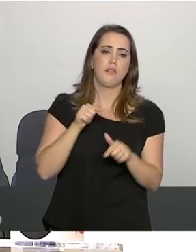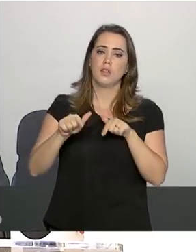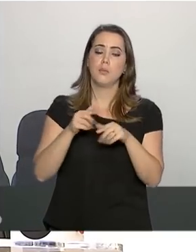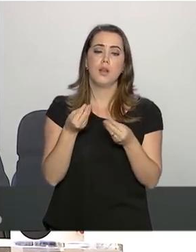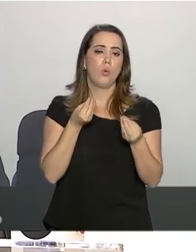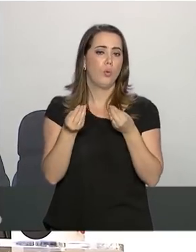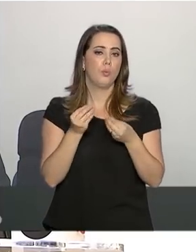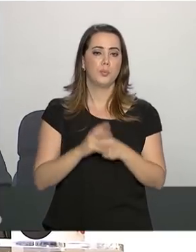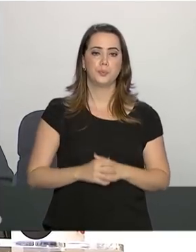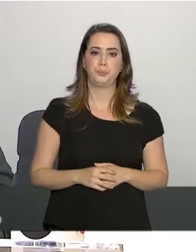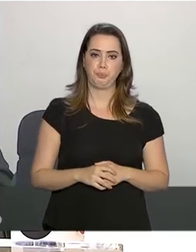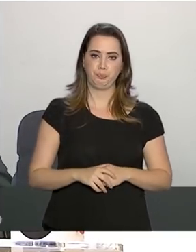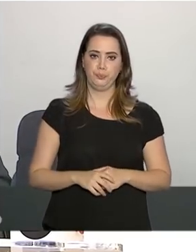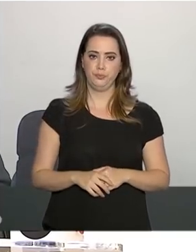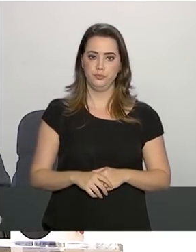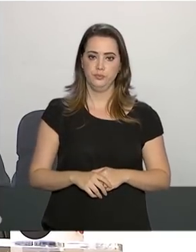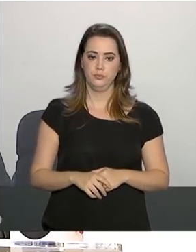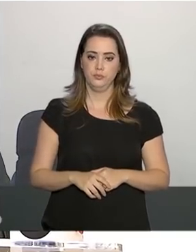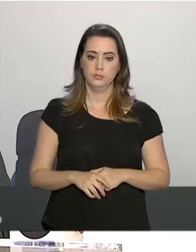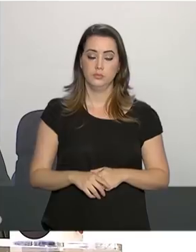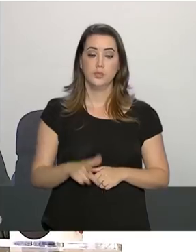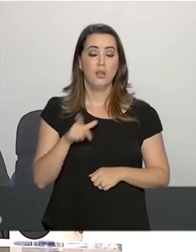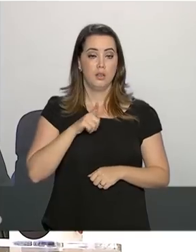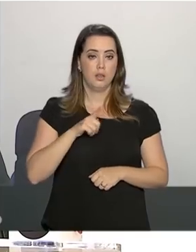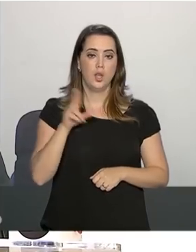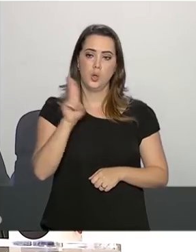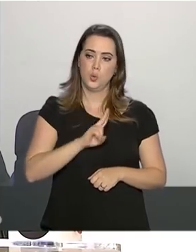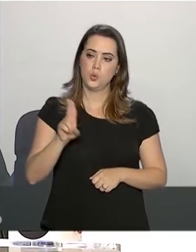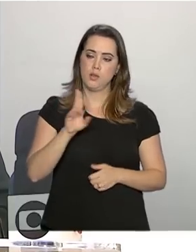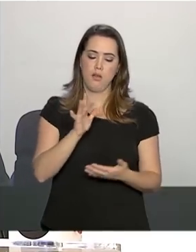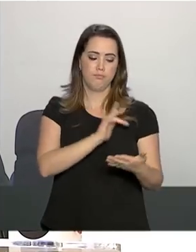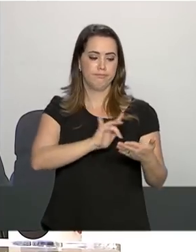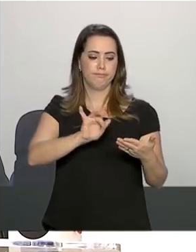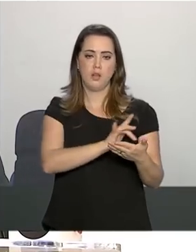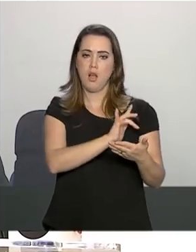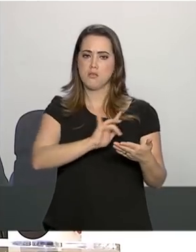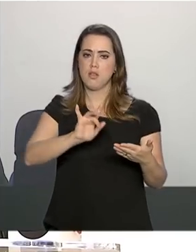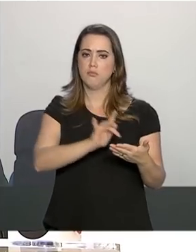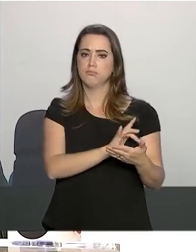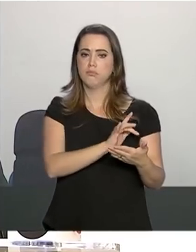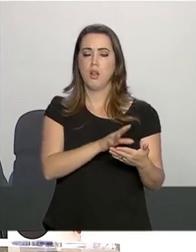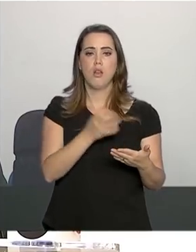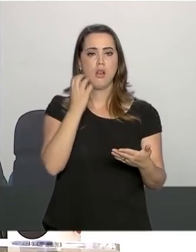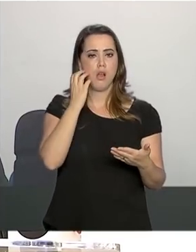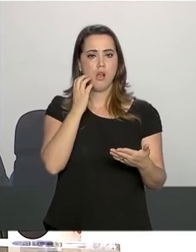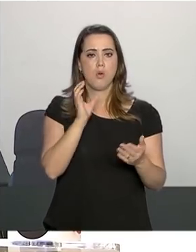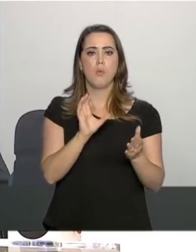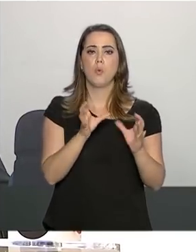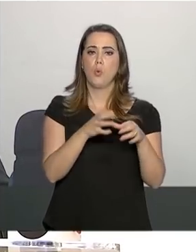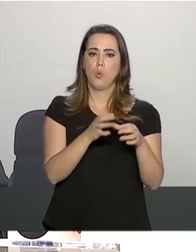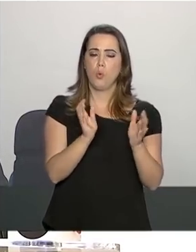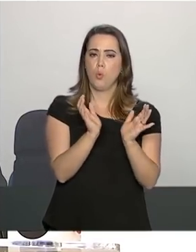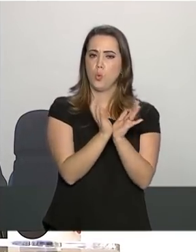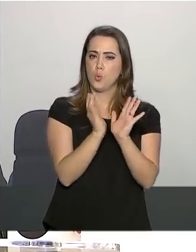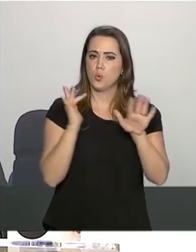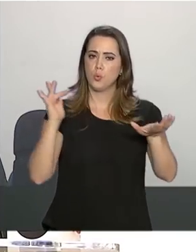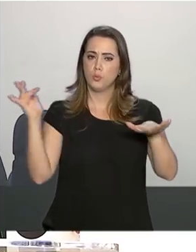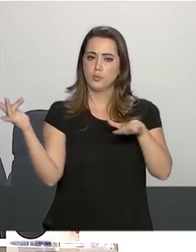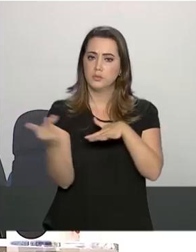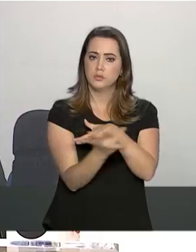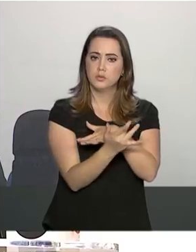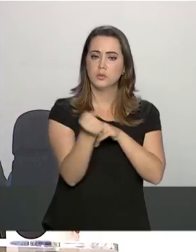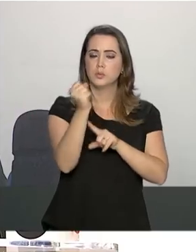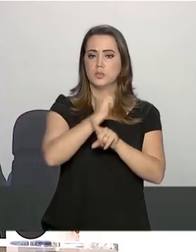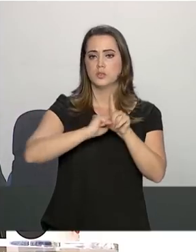Ele tem naturalmente usado o telefone para comunicar-se via mídia social com a nossa